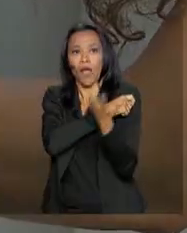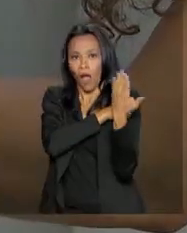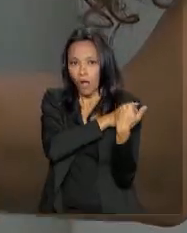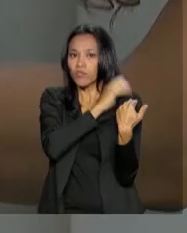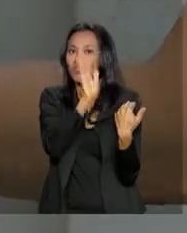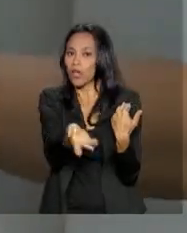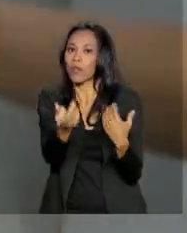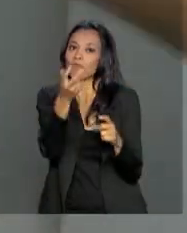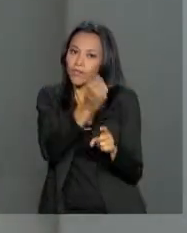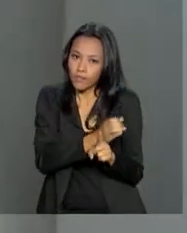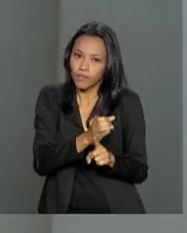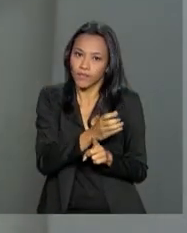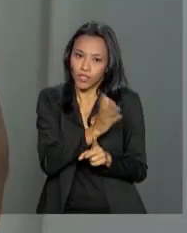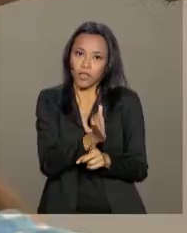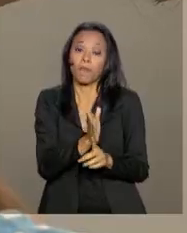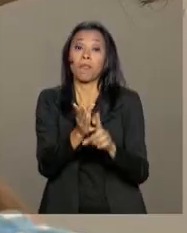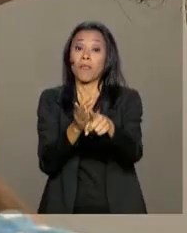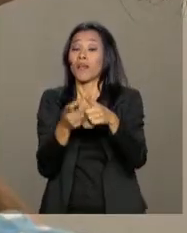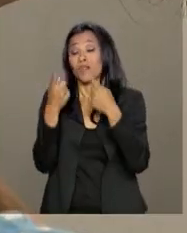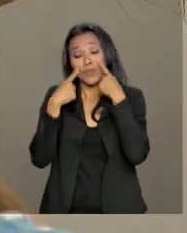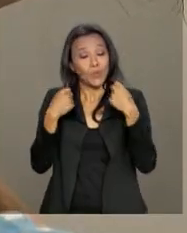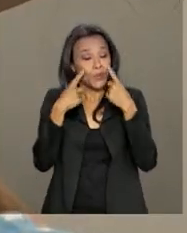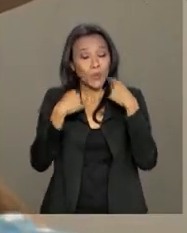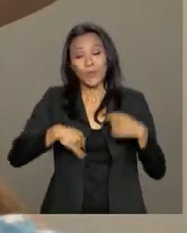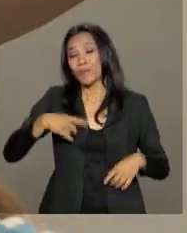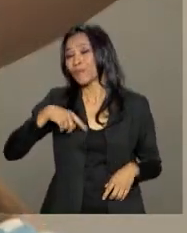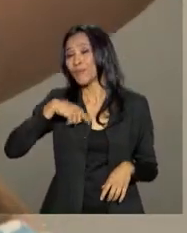O choro é quase inevitável.